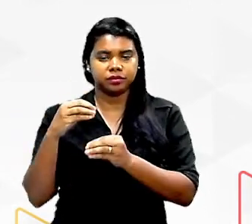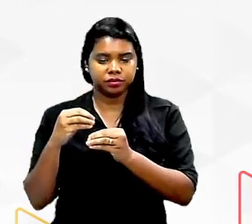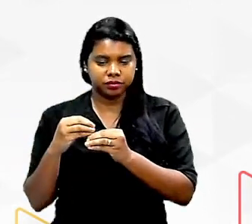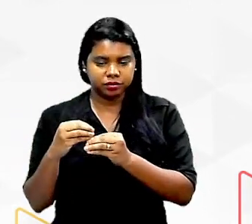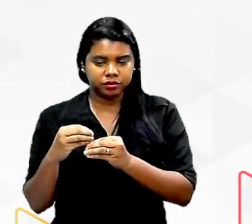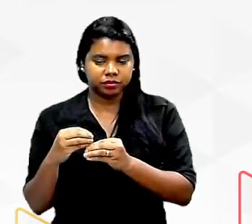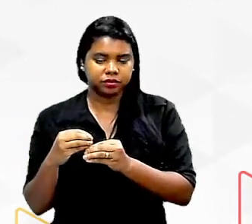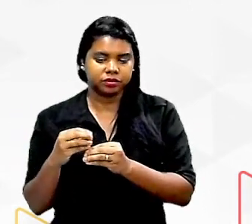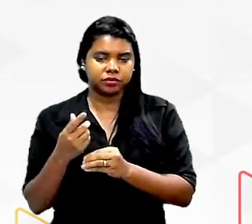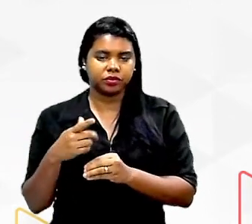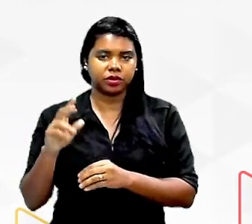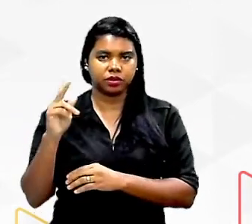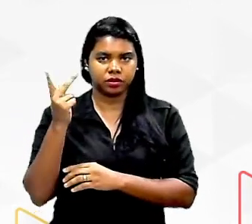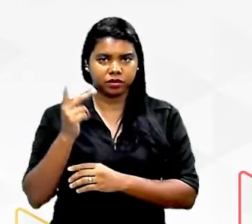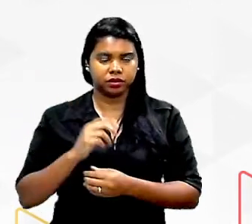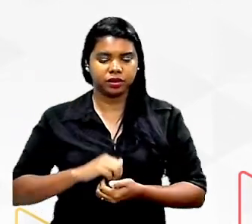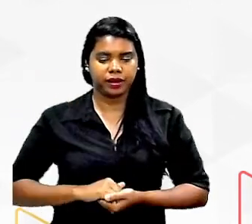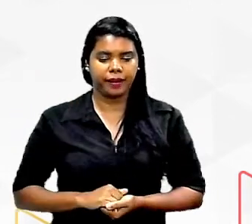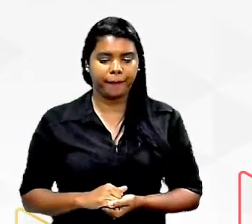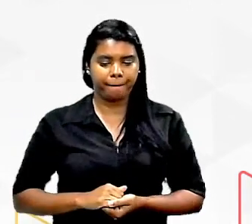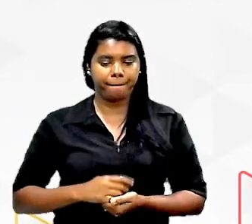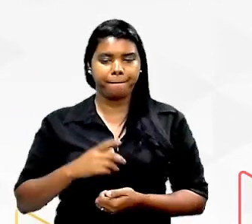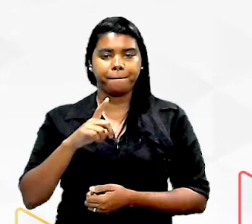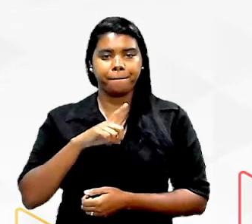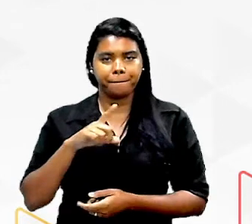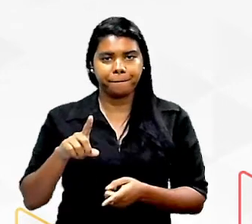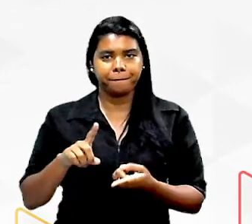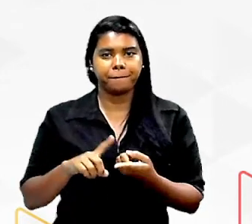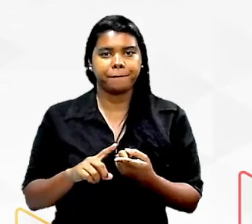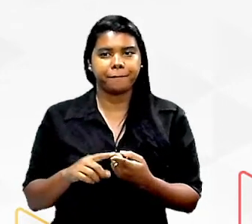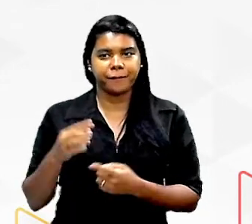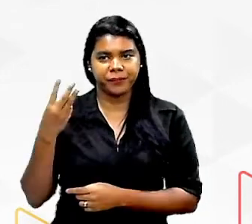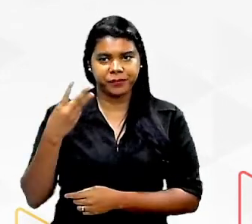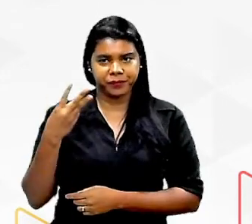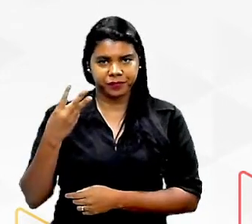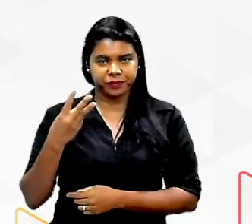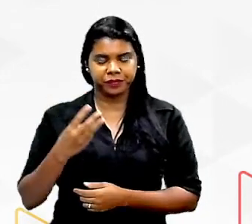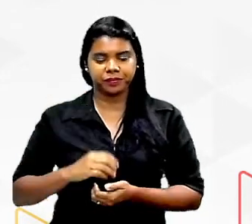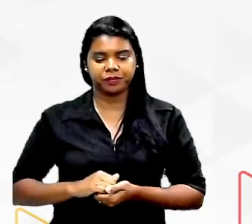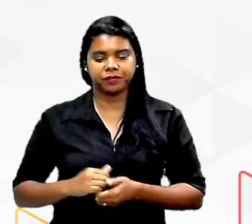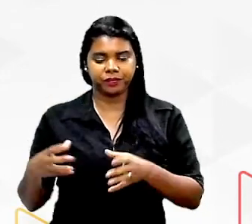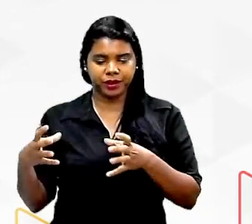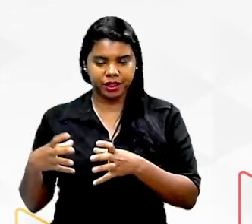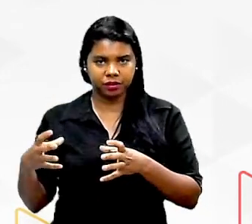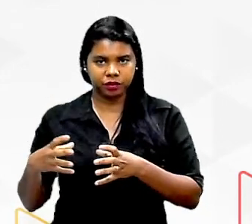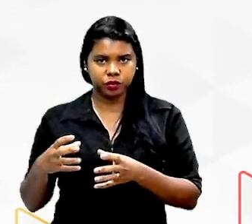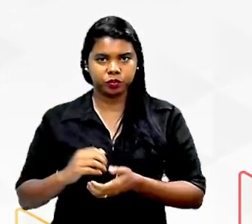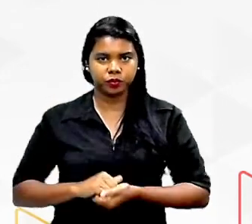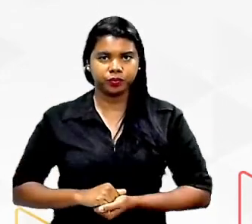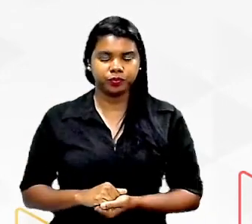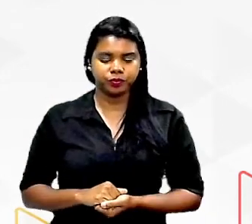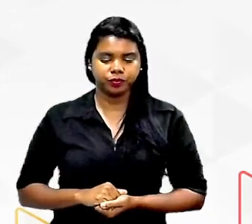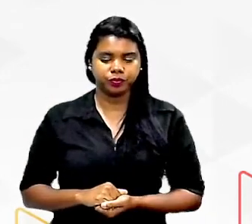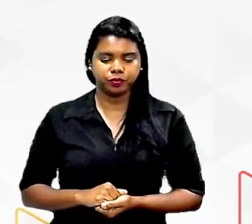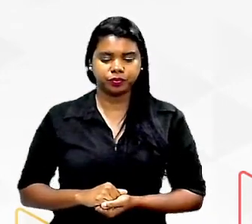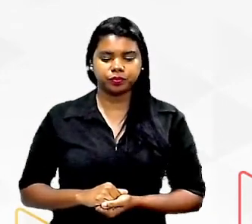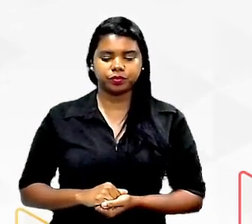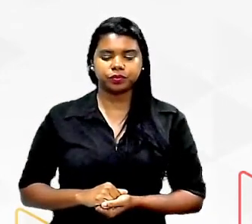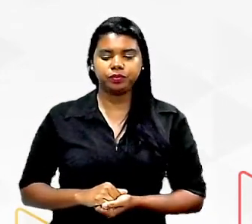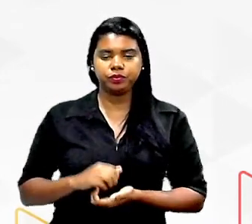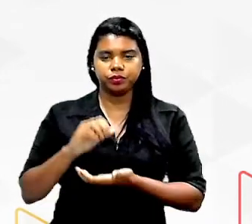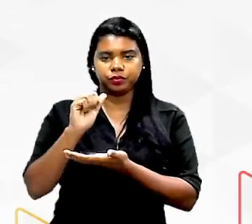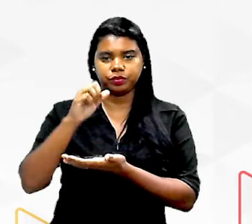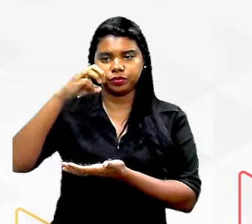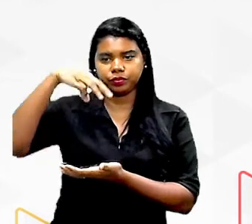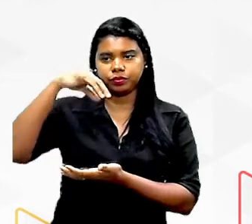até mesmo outro hidrogênio se eu tiver isso aí esses três elementos né grupo carboxílico grupo amina e